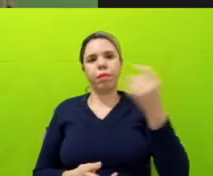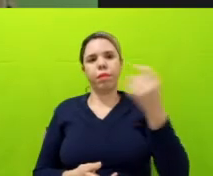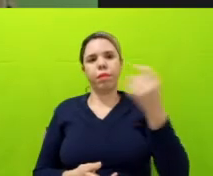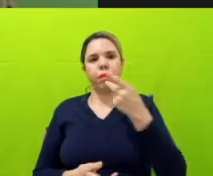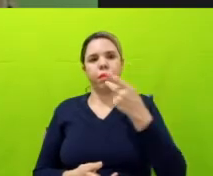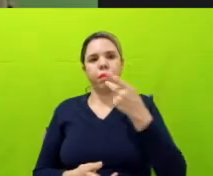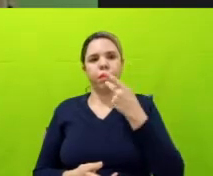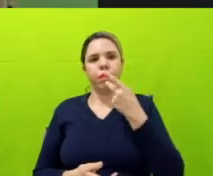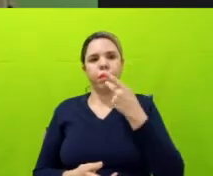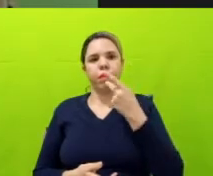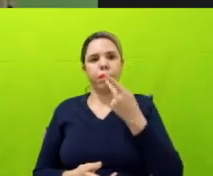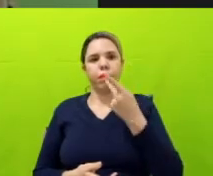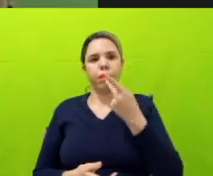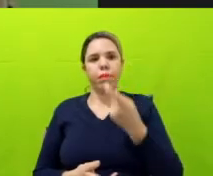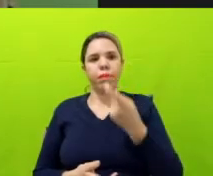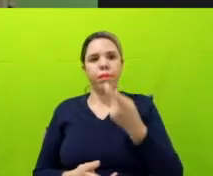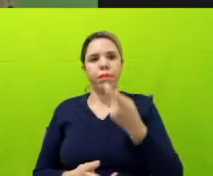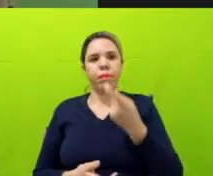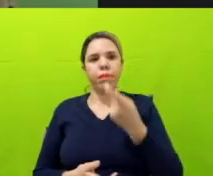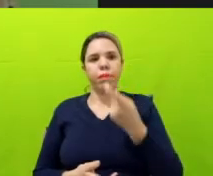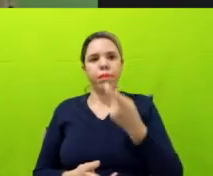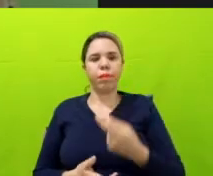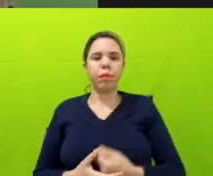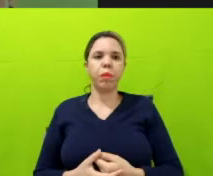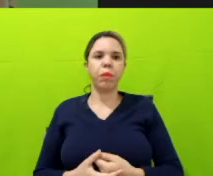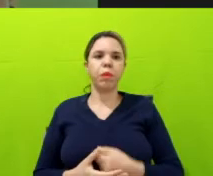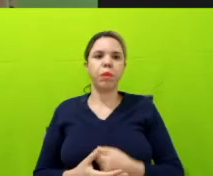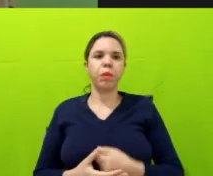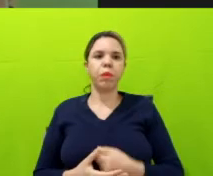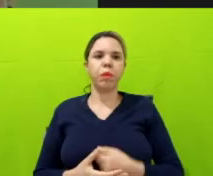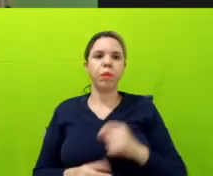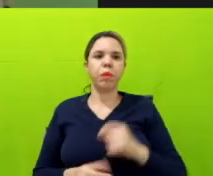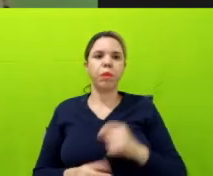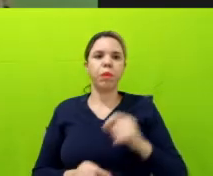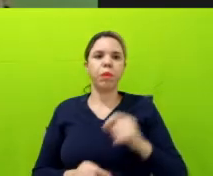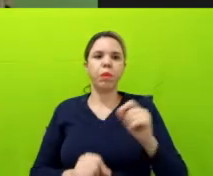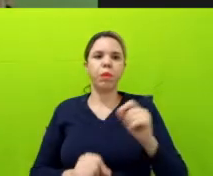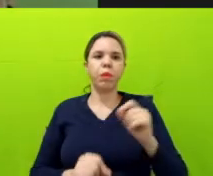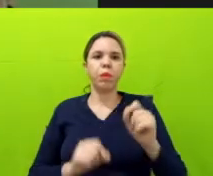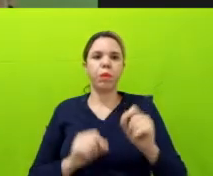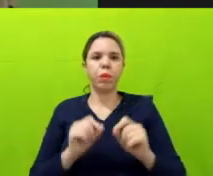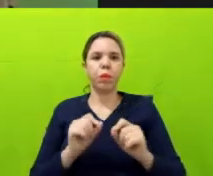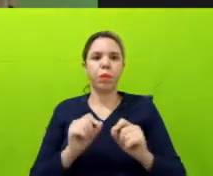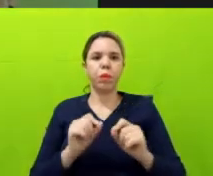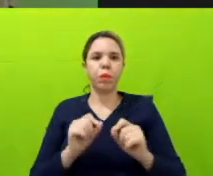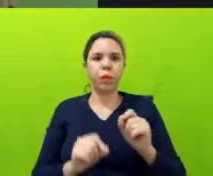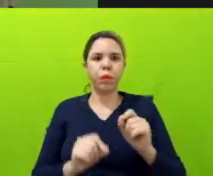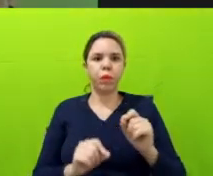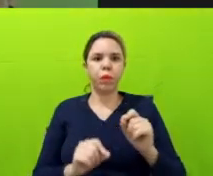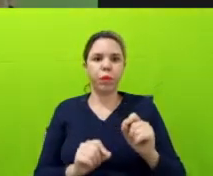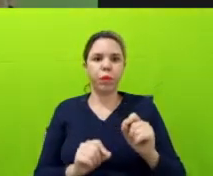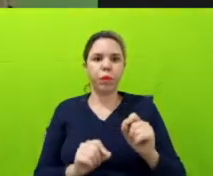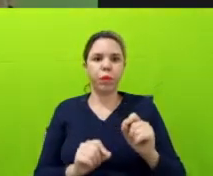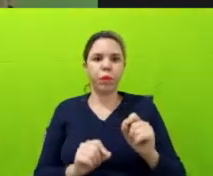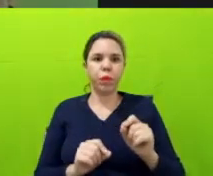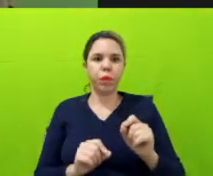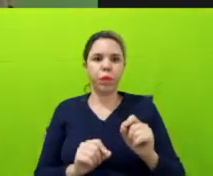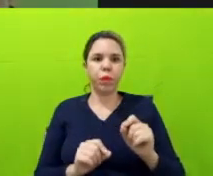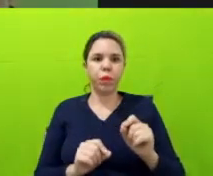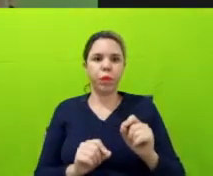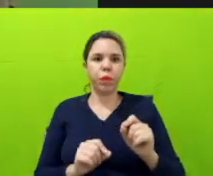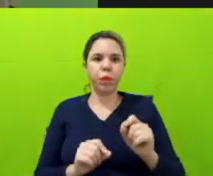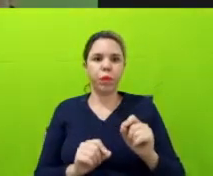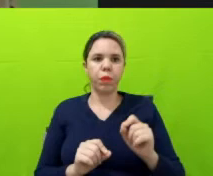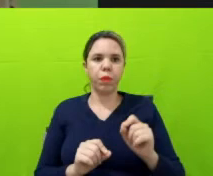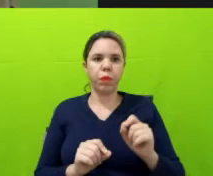no acesso à informação como um direito humano em si, mas também uma ferramenta para concretização, né, de outros